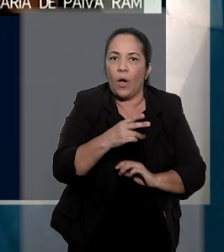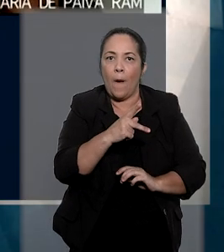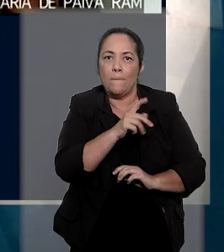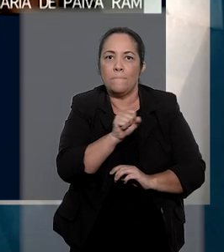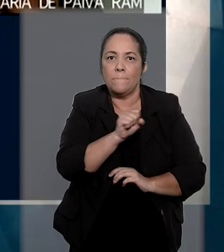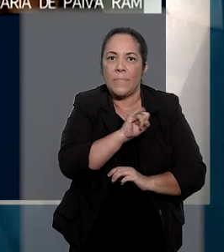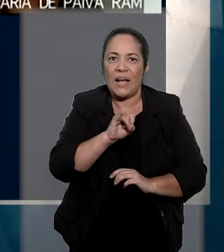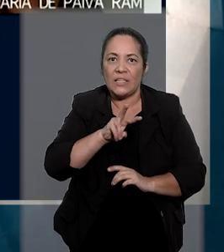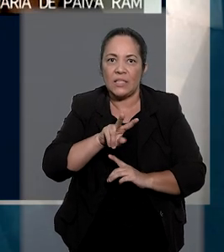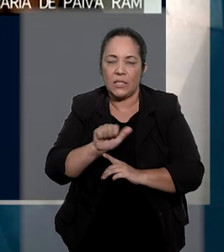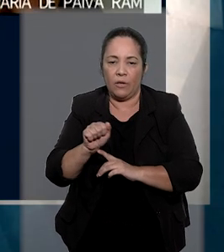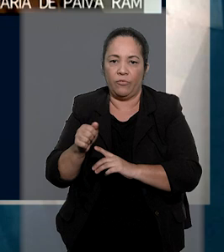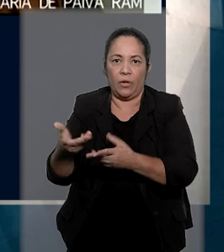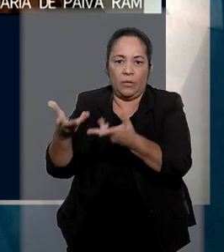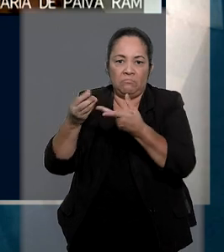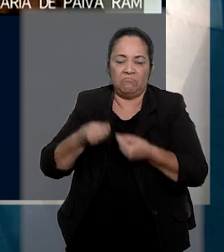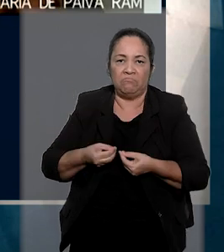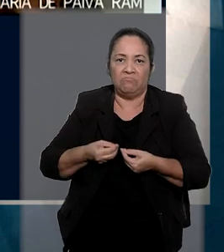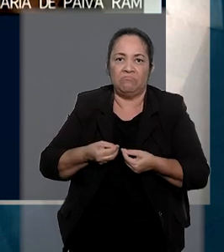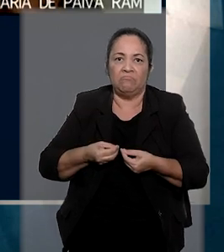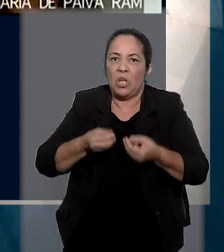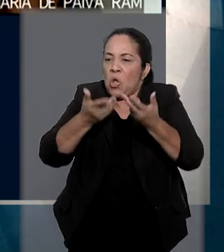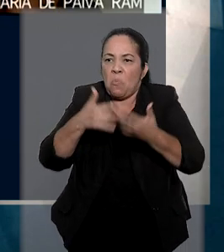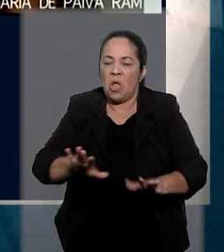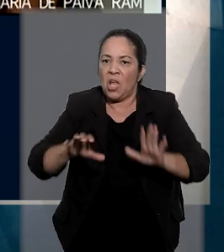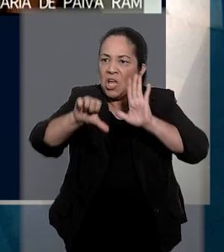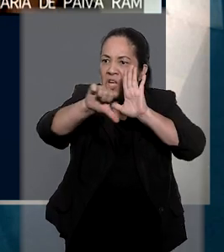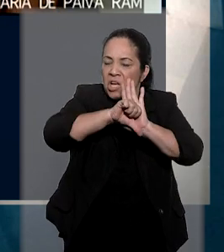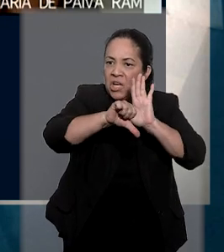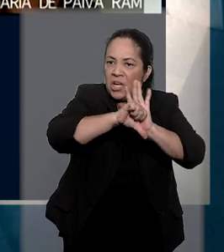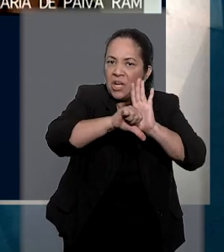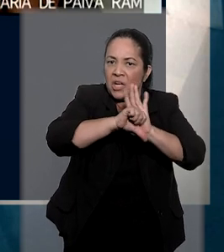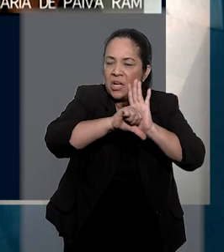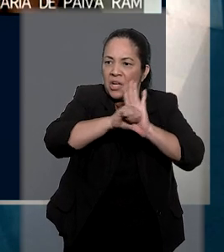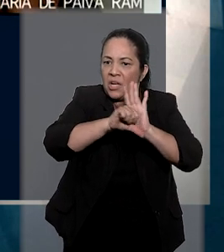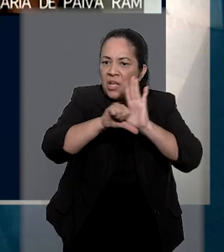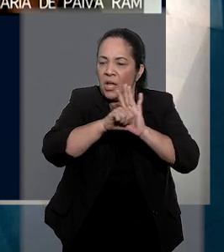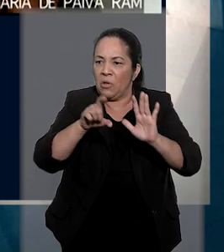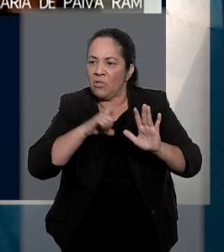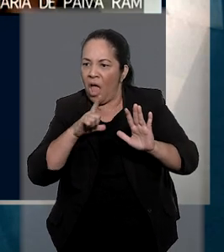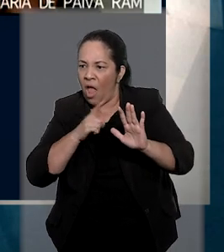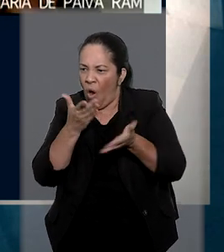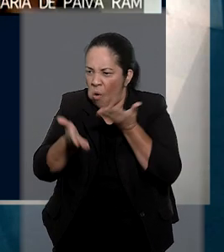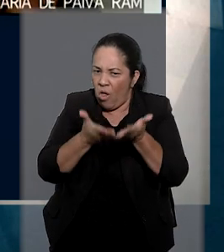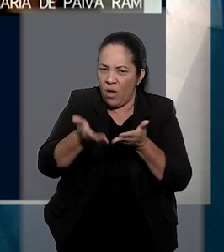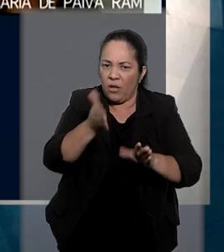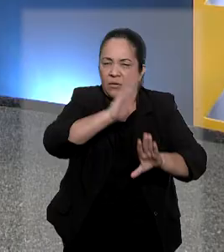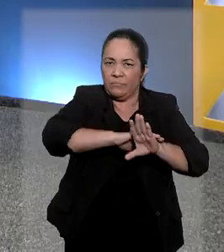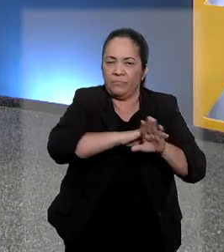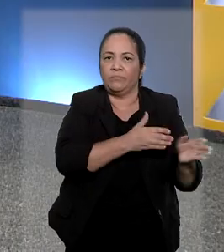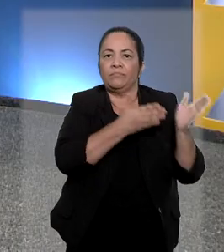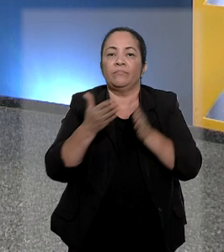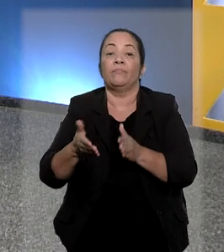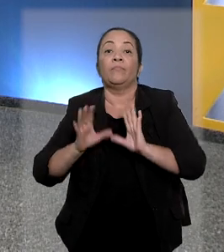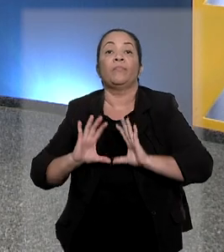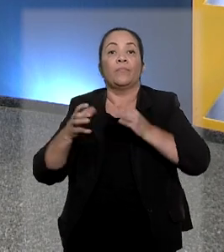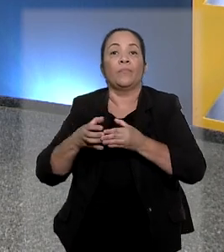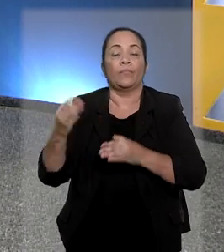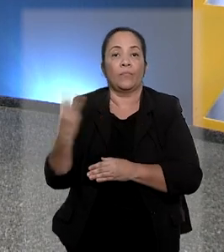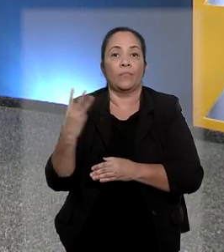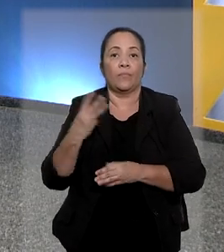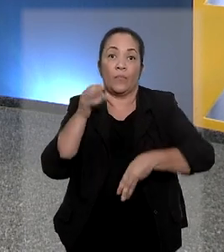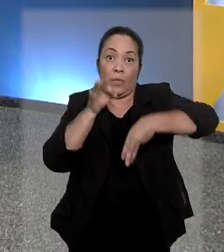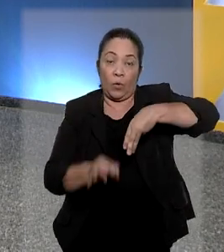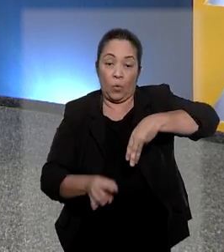na forma a receber, sendo indiferente que o crime tenha sido praticado com táticas de dissimulação. Na terceira